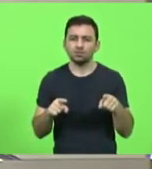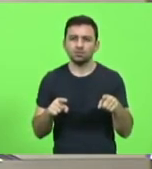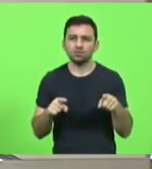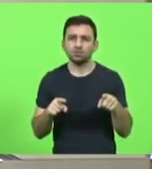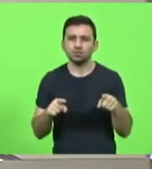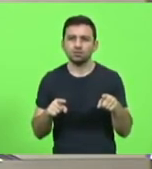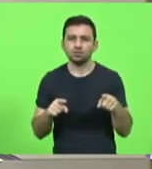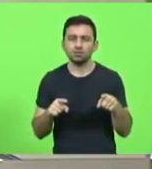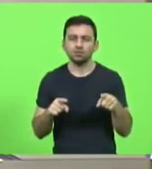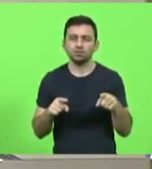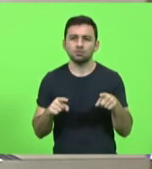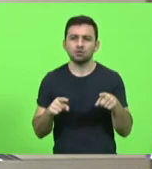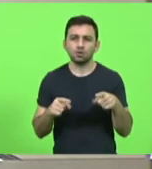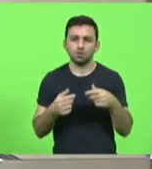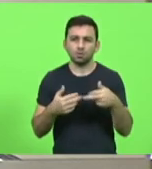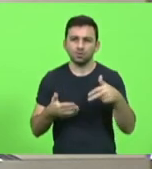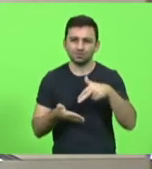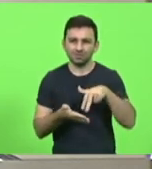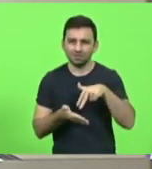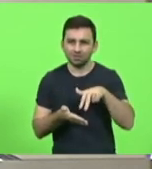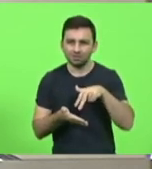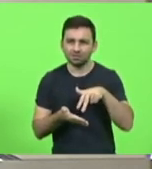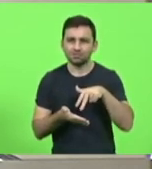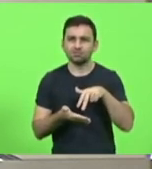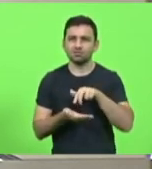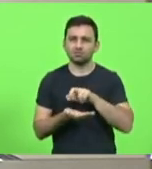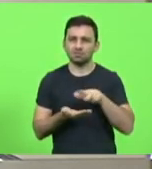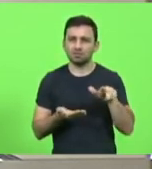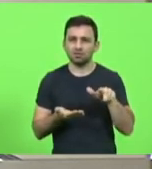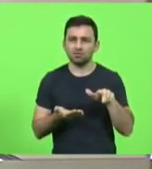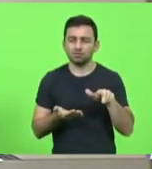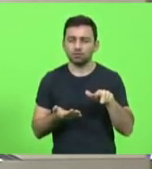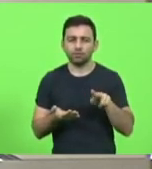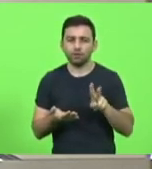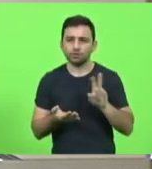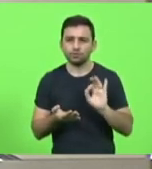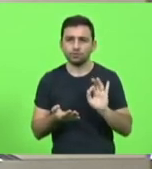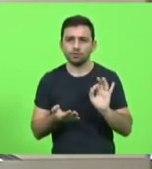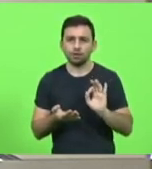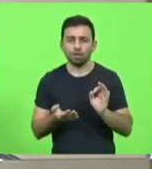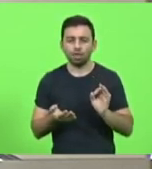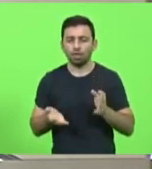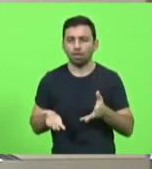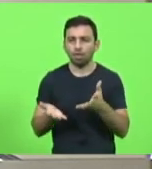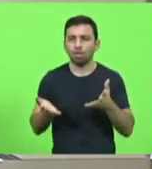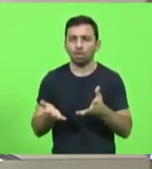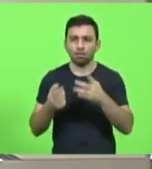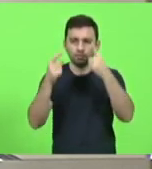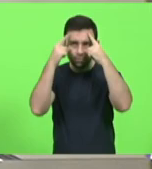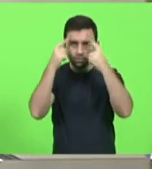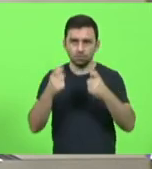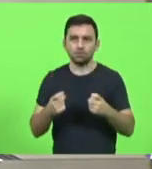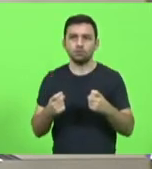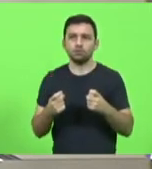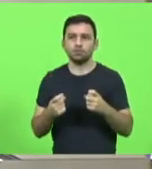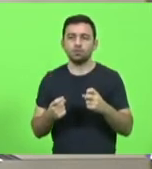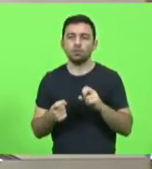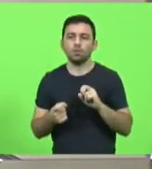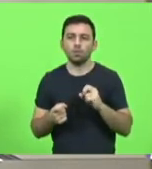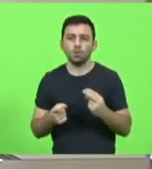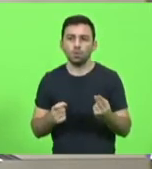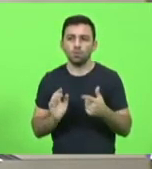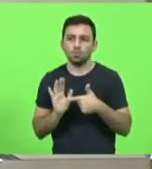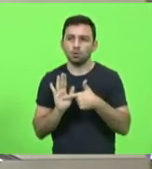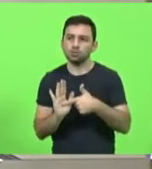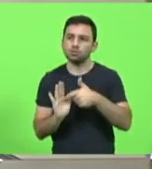coreografias e danças, desvalorizem, incentivem a violência ou exponham as